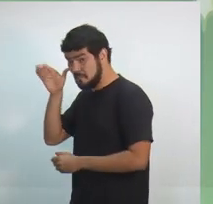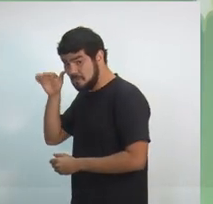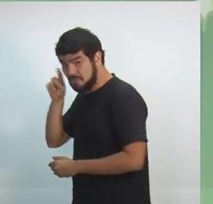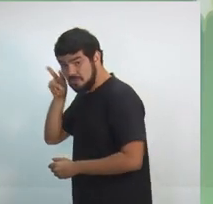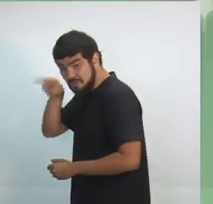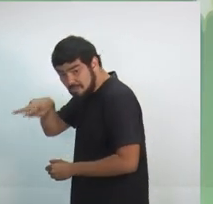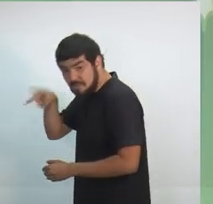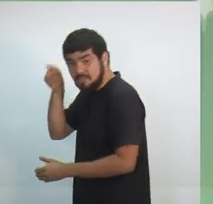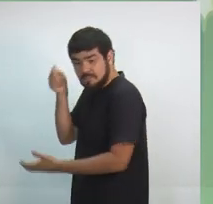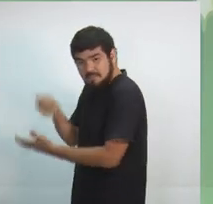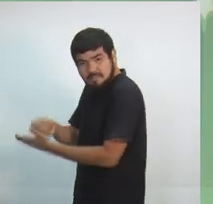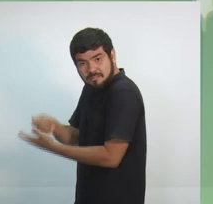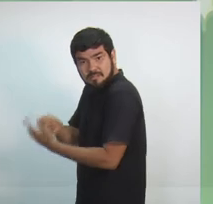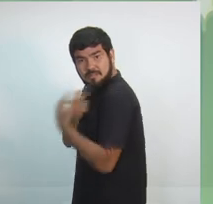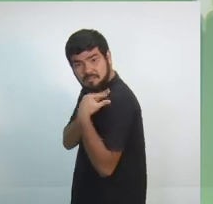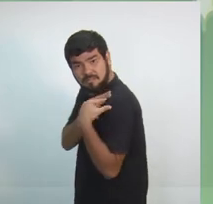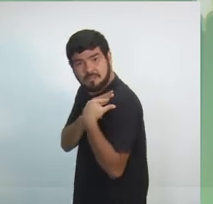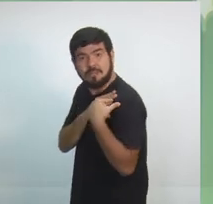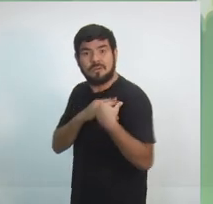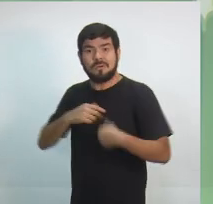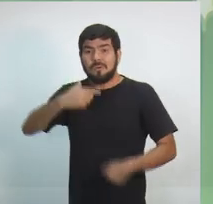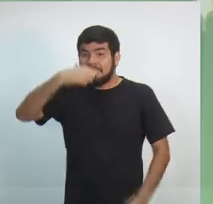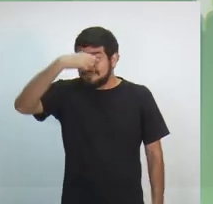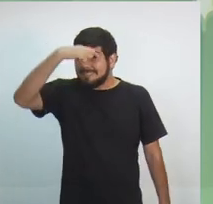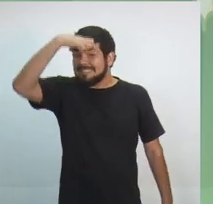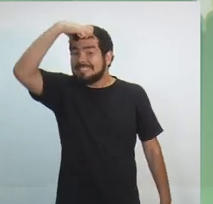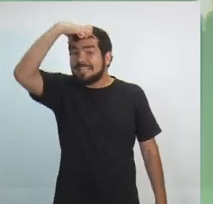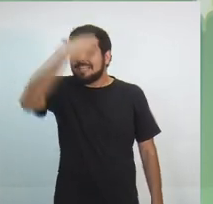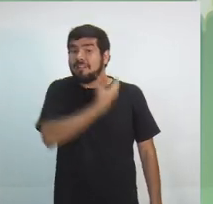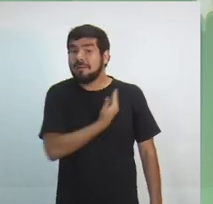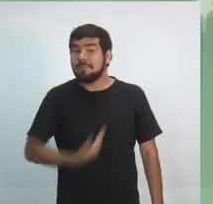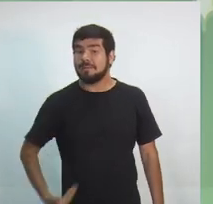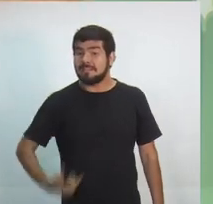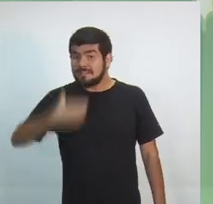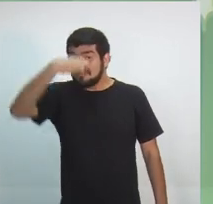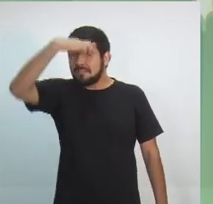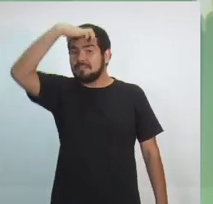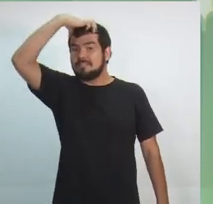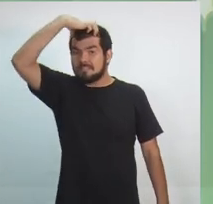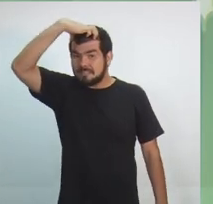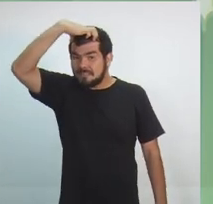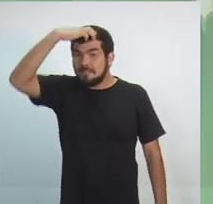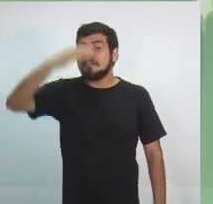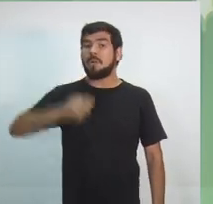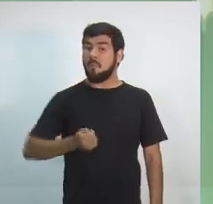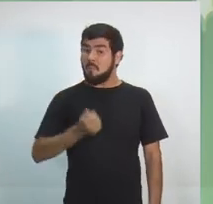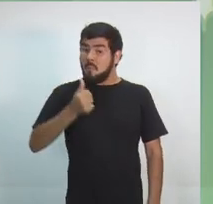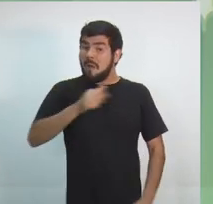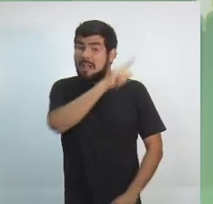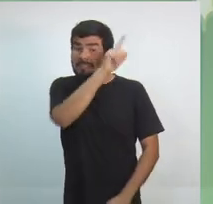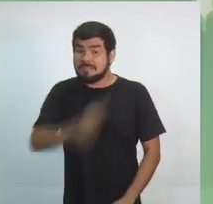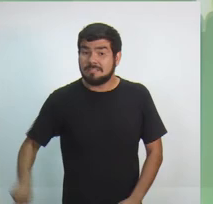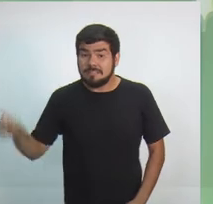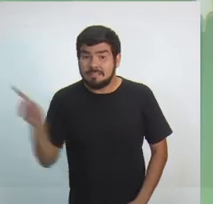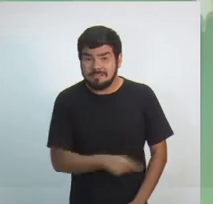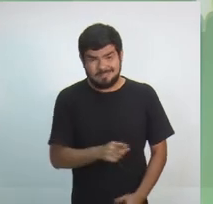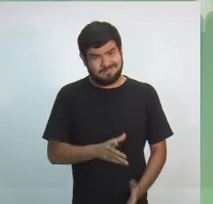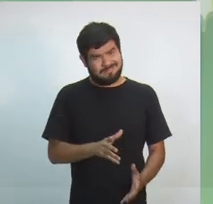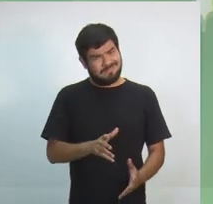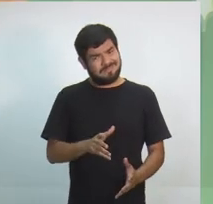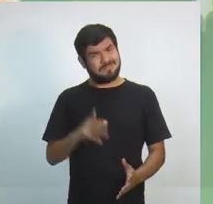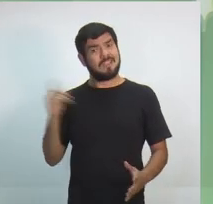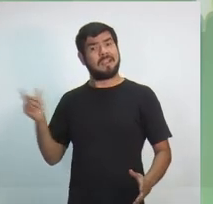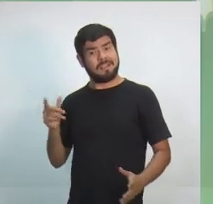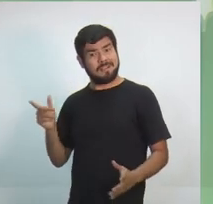acabar com o polo de concentrado. Foi preciso um decreto legislativo da senadora Vanessa, subscrito por Omar e por Eduardo, para poder barrar.